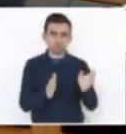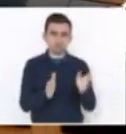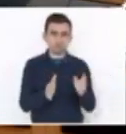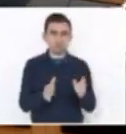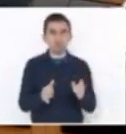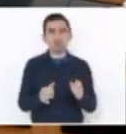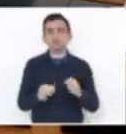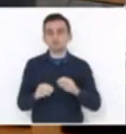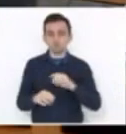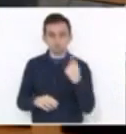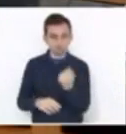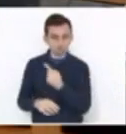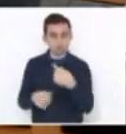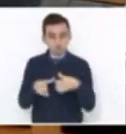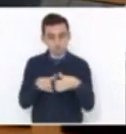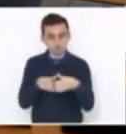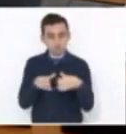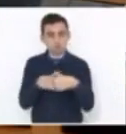bancada do PSD